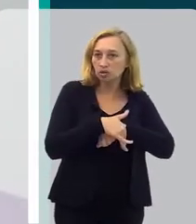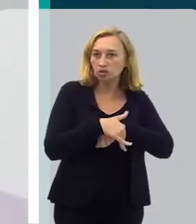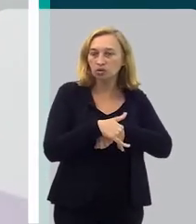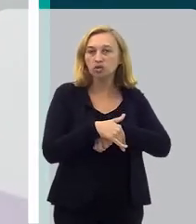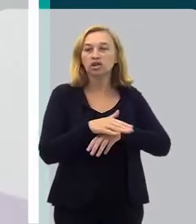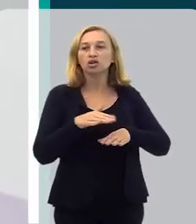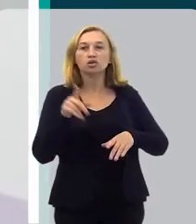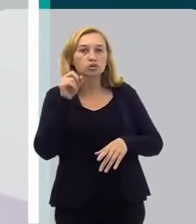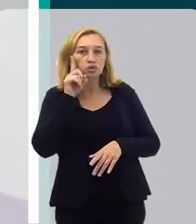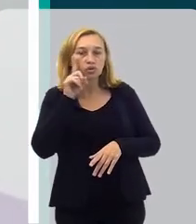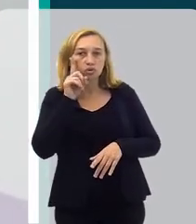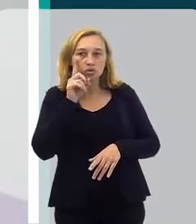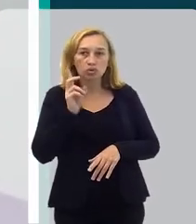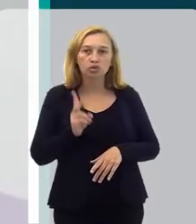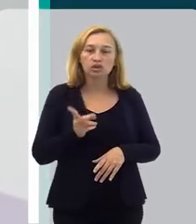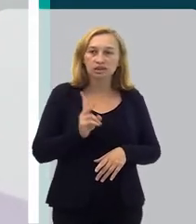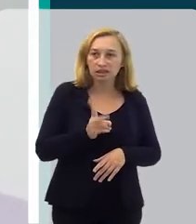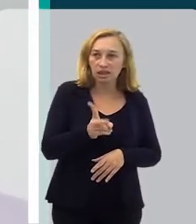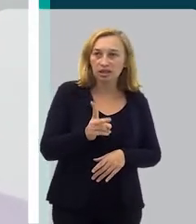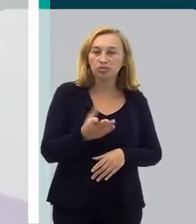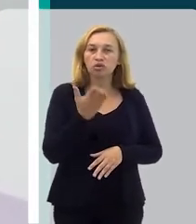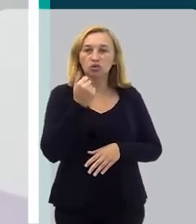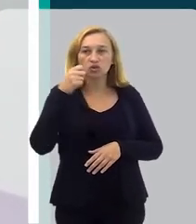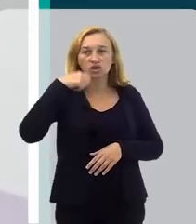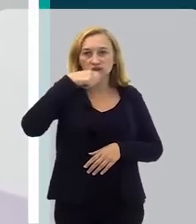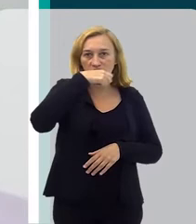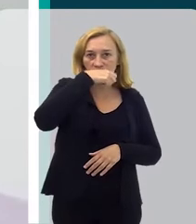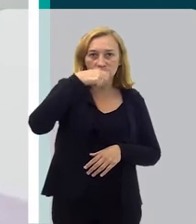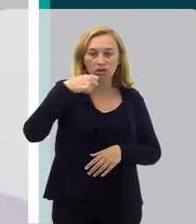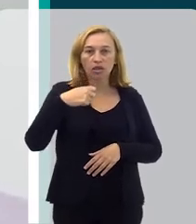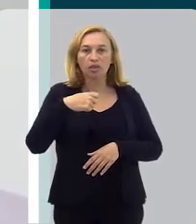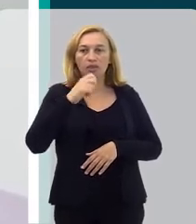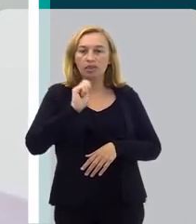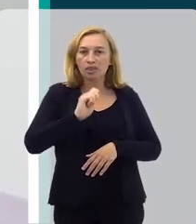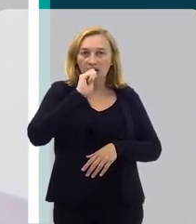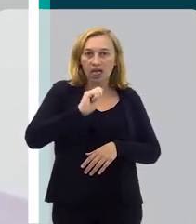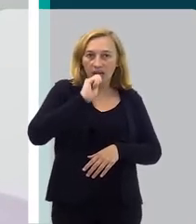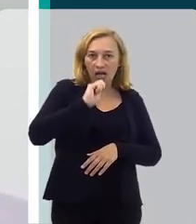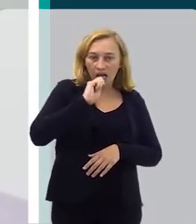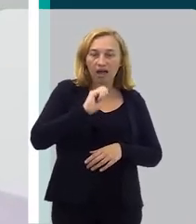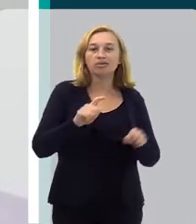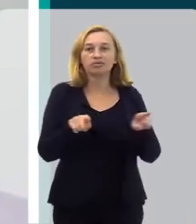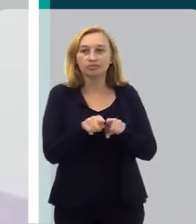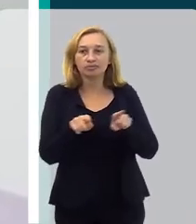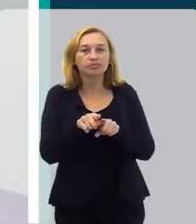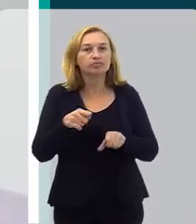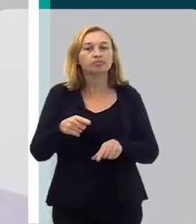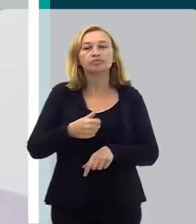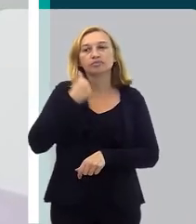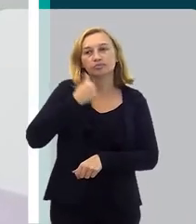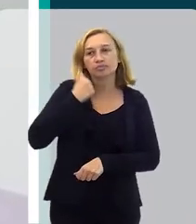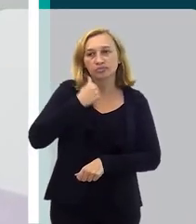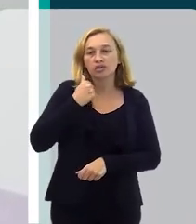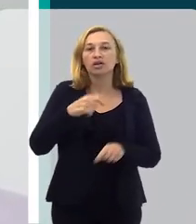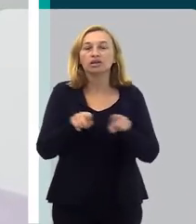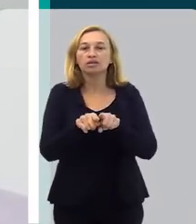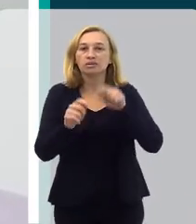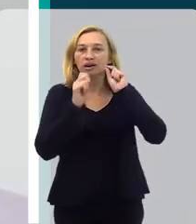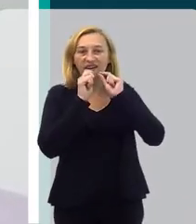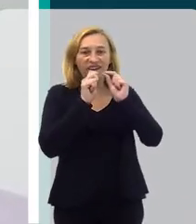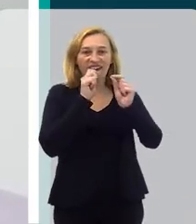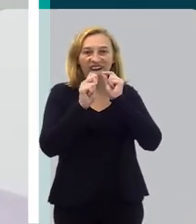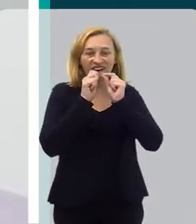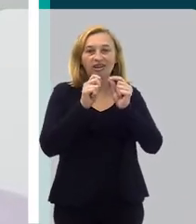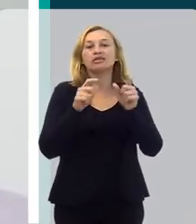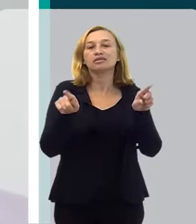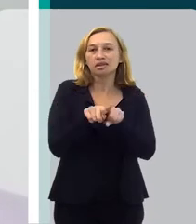Posteriormente, nós temos que escovar os dentes, não só os dentes, a língua, a bochecha. E o uso do fio dental também é